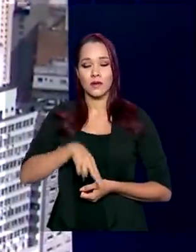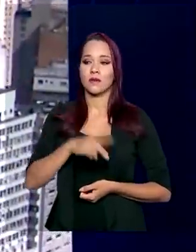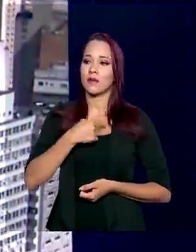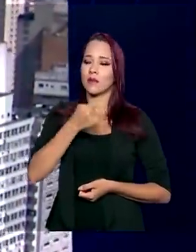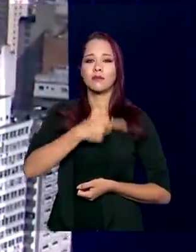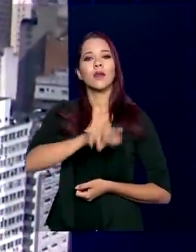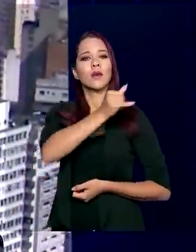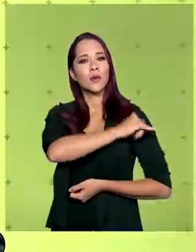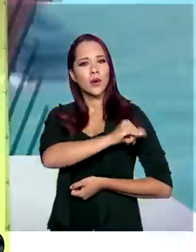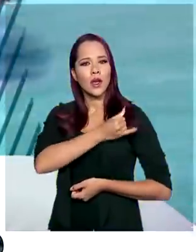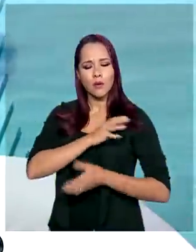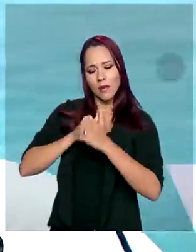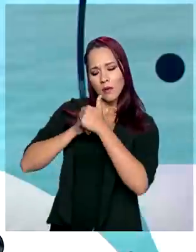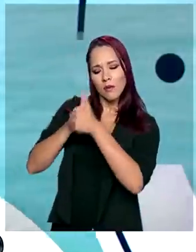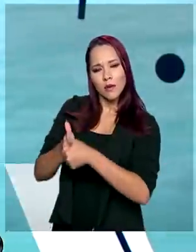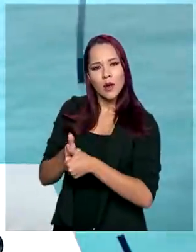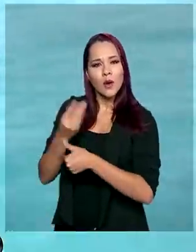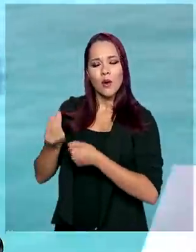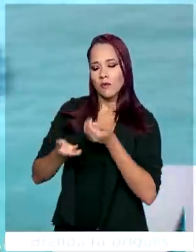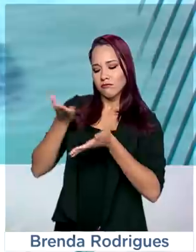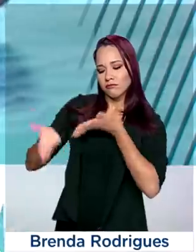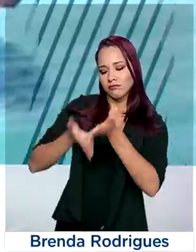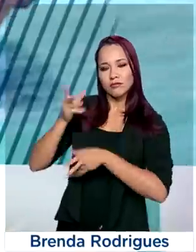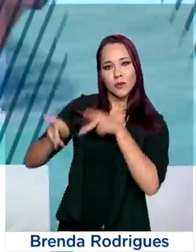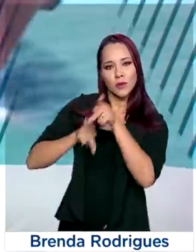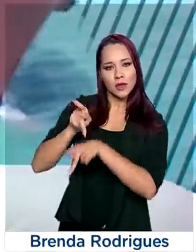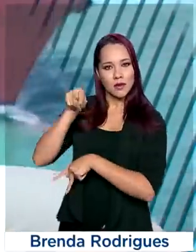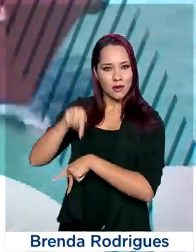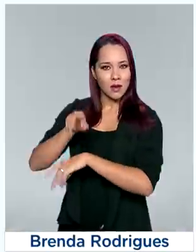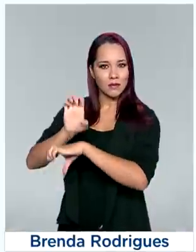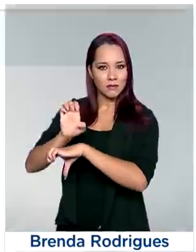acompanhar de perto o atendimento à população no Estado.